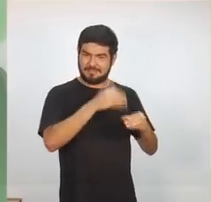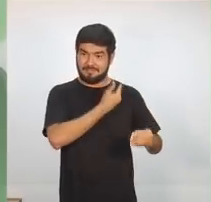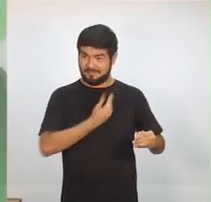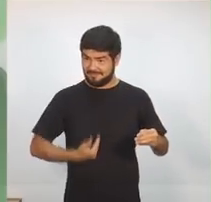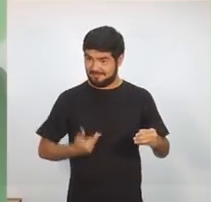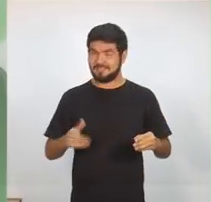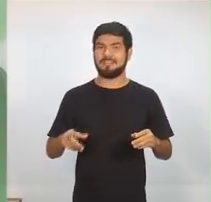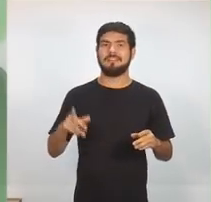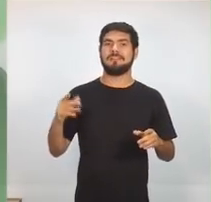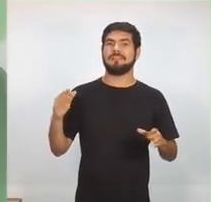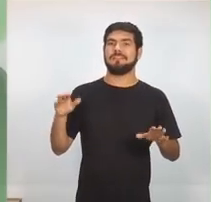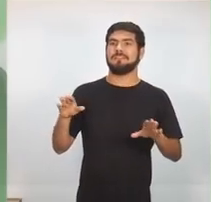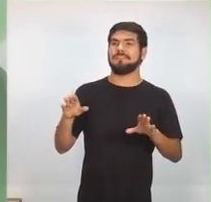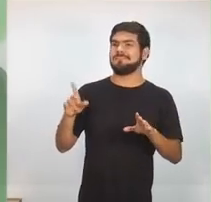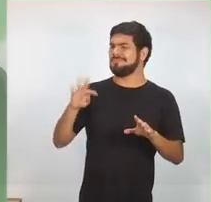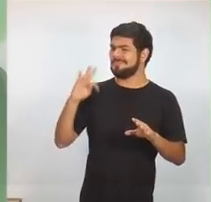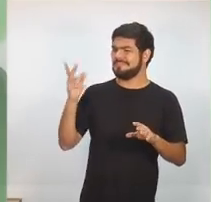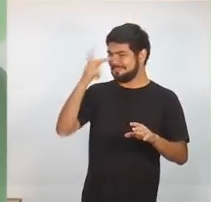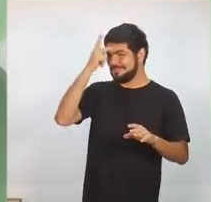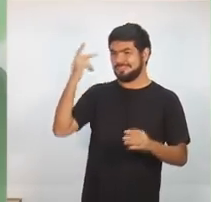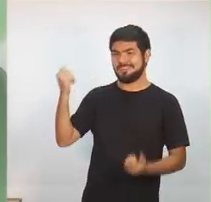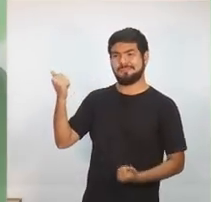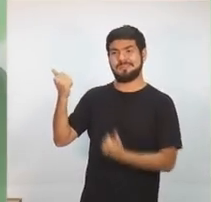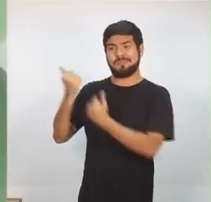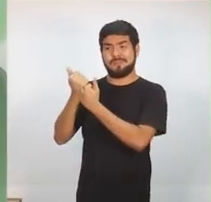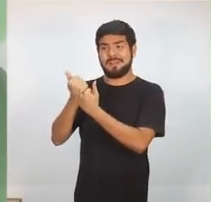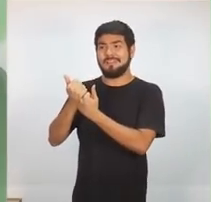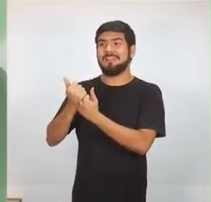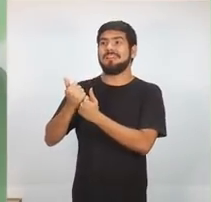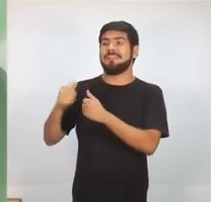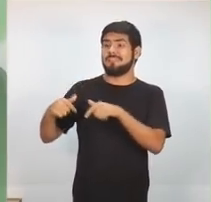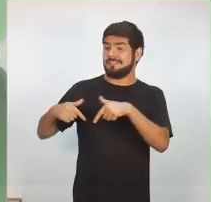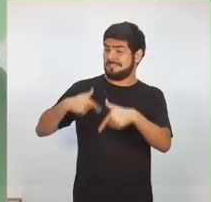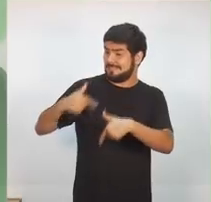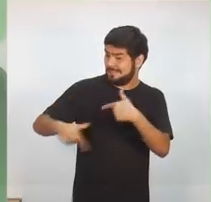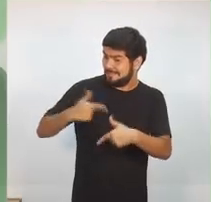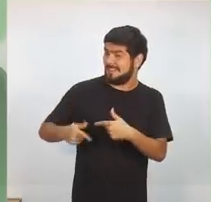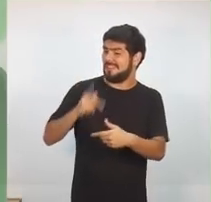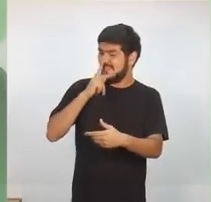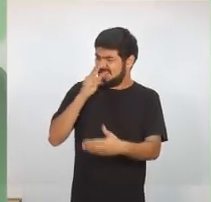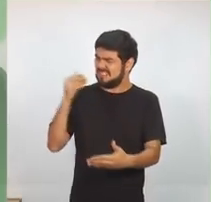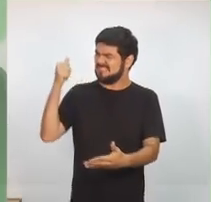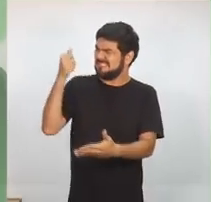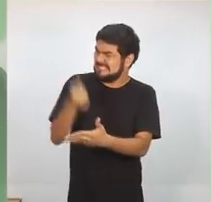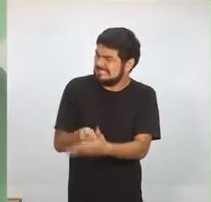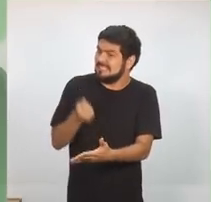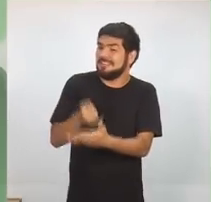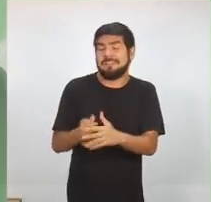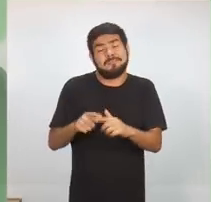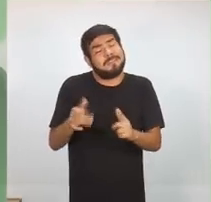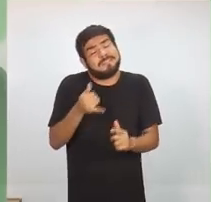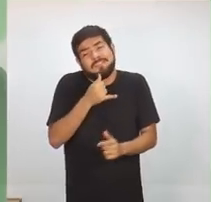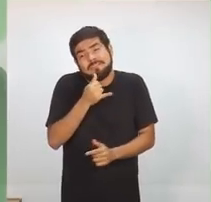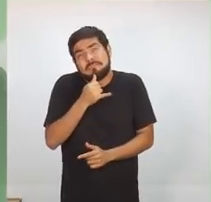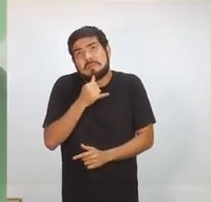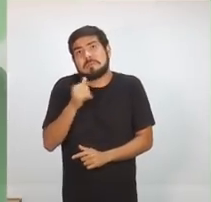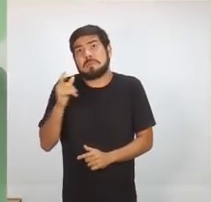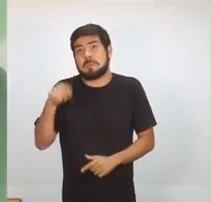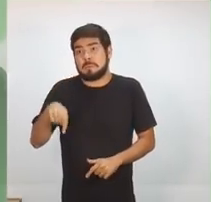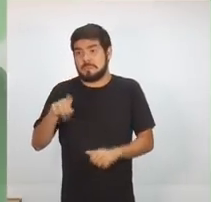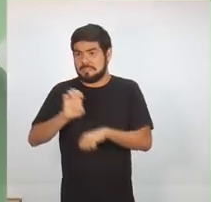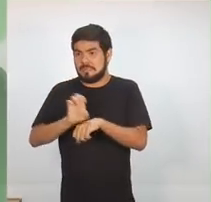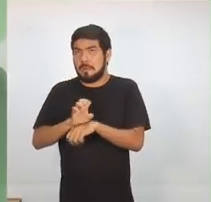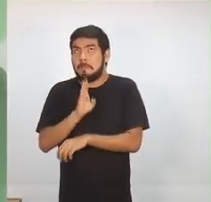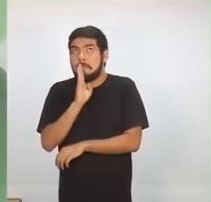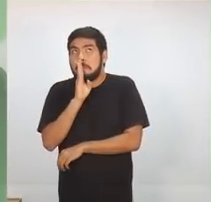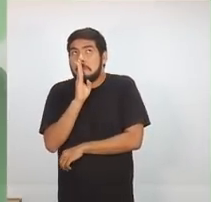essa questão da violência e tem trabalhado fortemente para combater essa situação. Infelizmente, estado tem estado silencioso e o estado tem